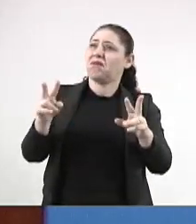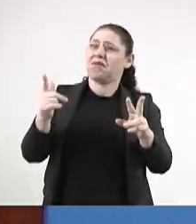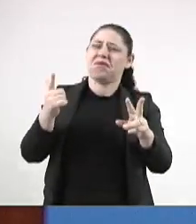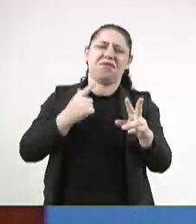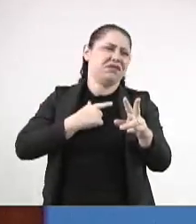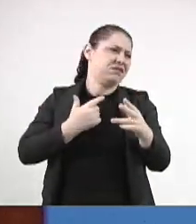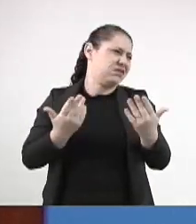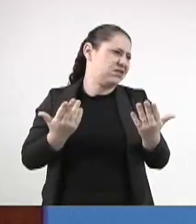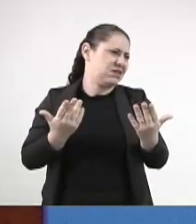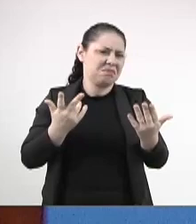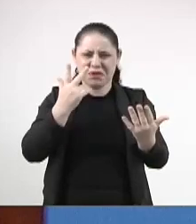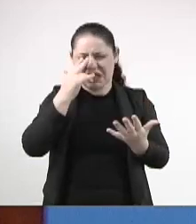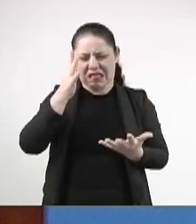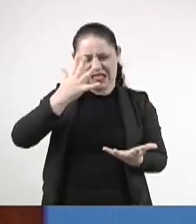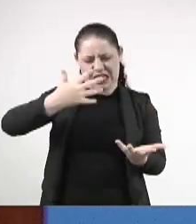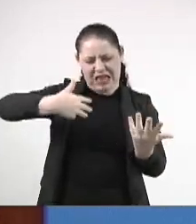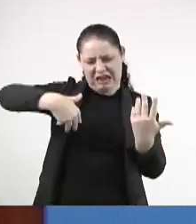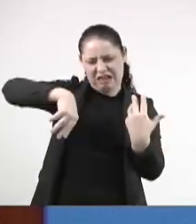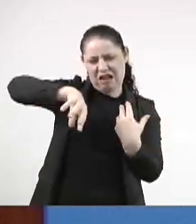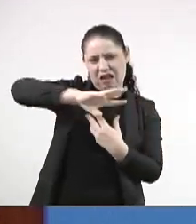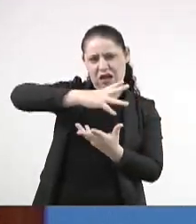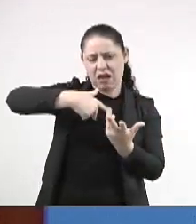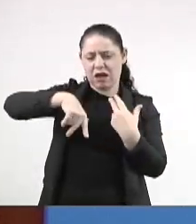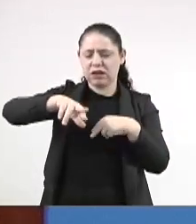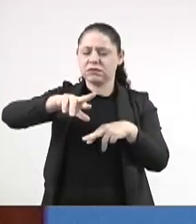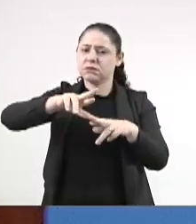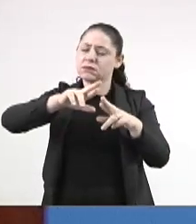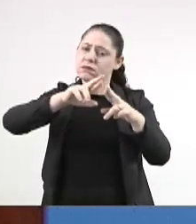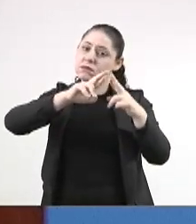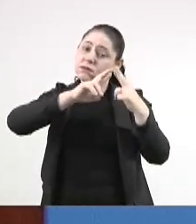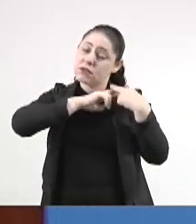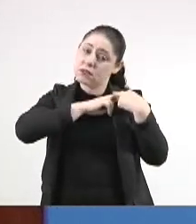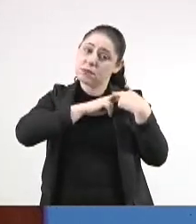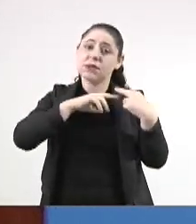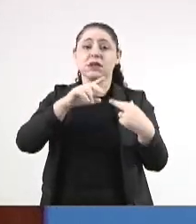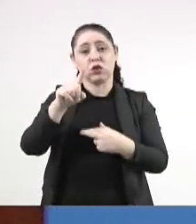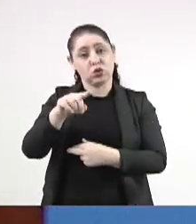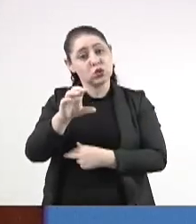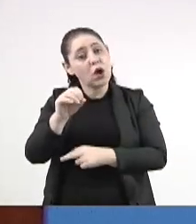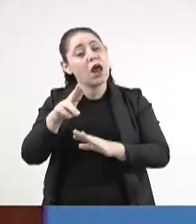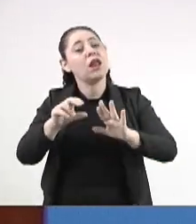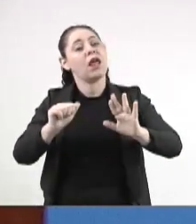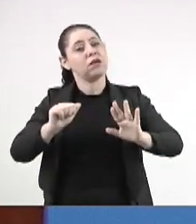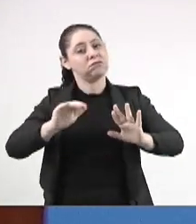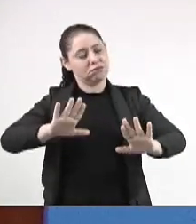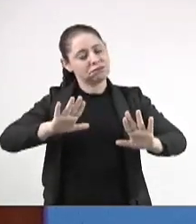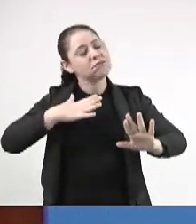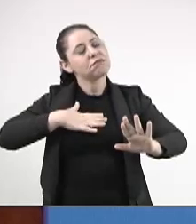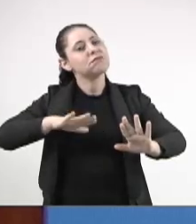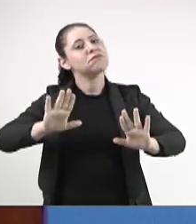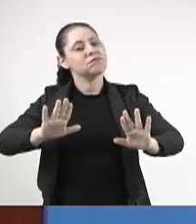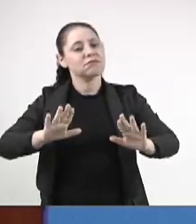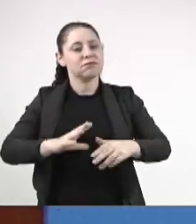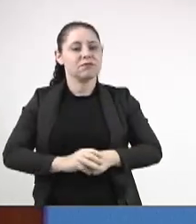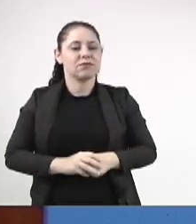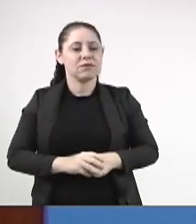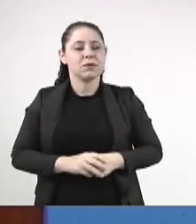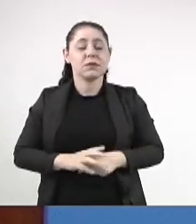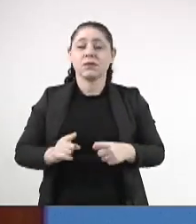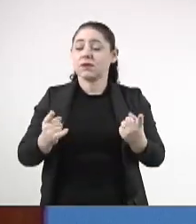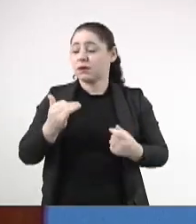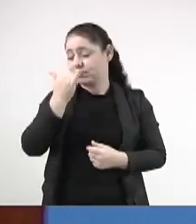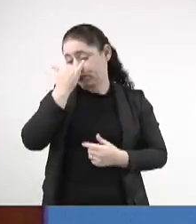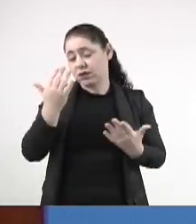É uma zona. Respeitando a zona, inclusive. É um absurdo. É absurdo o que está